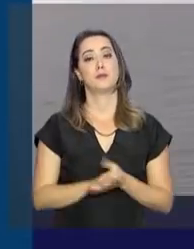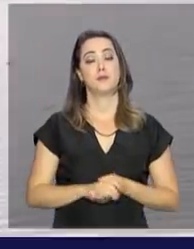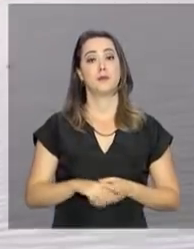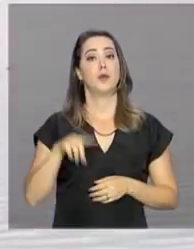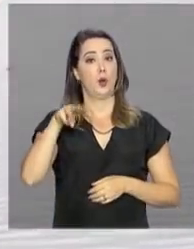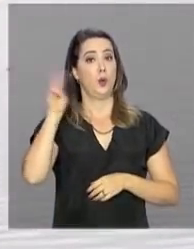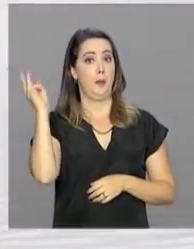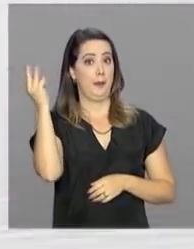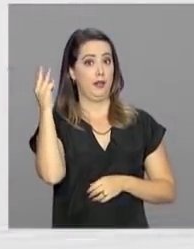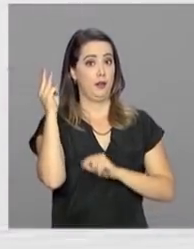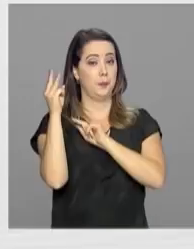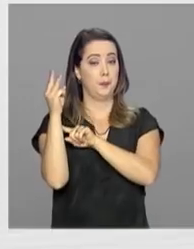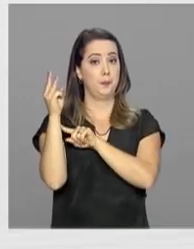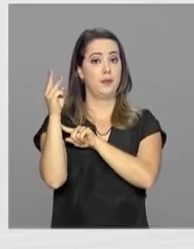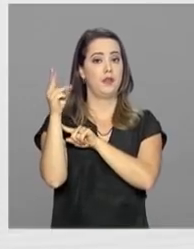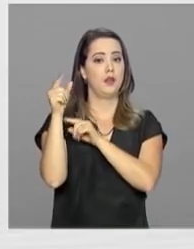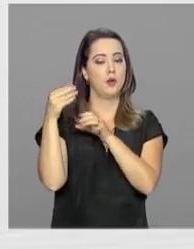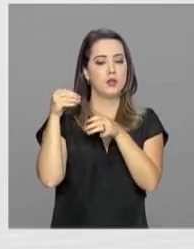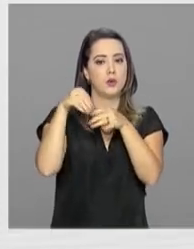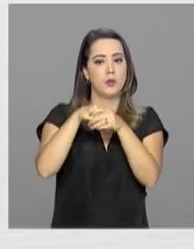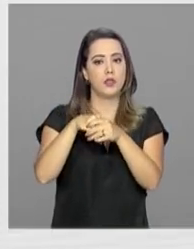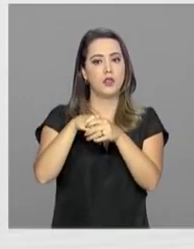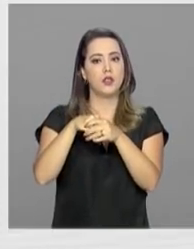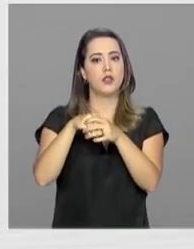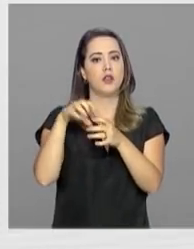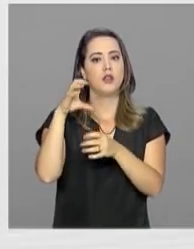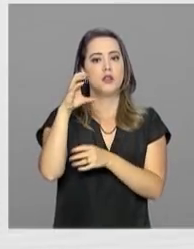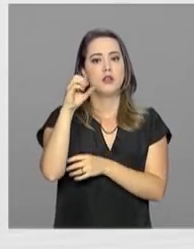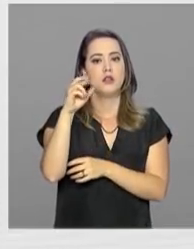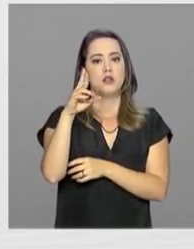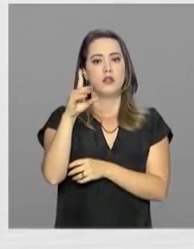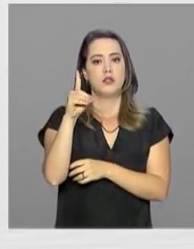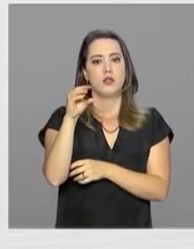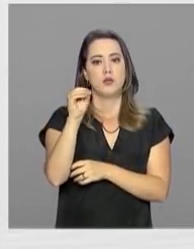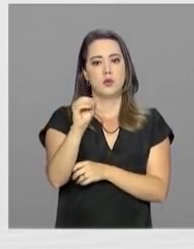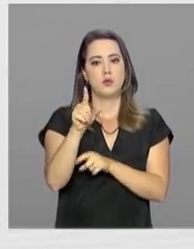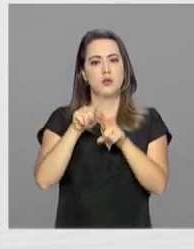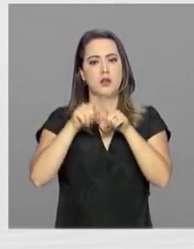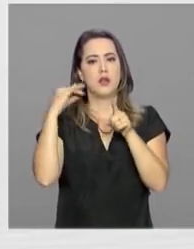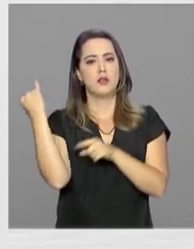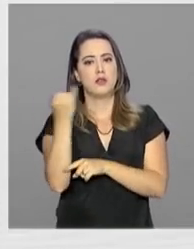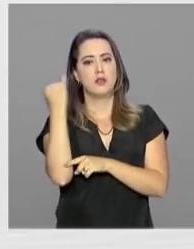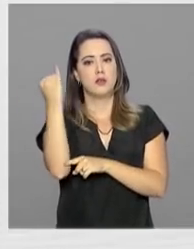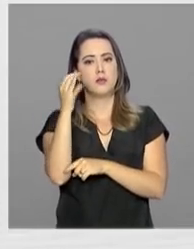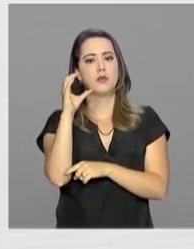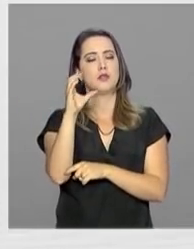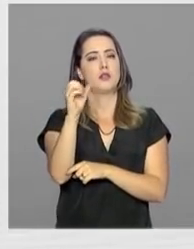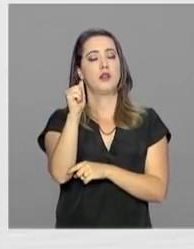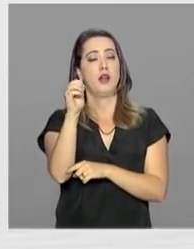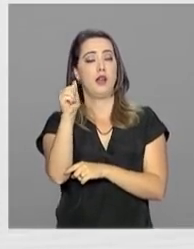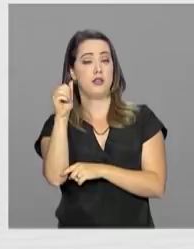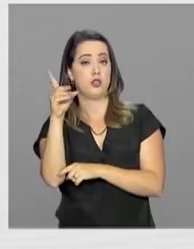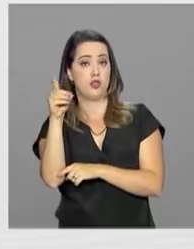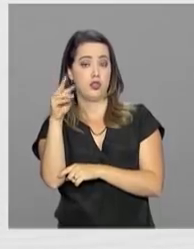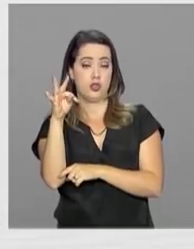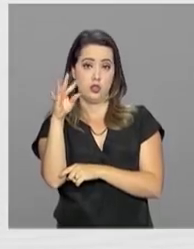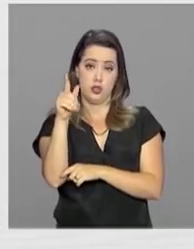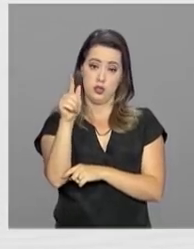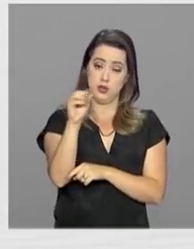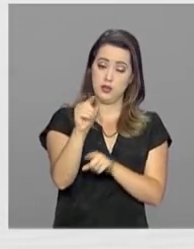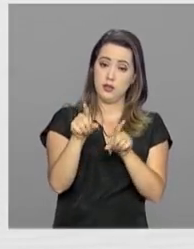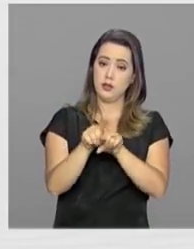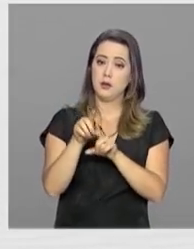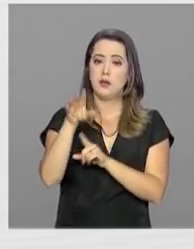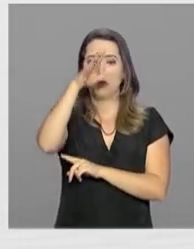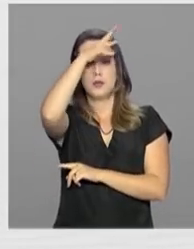Maranhenses estão inseridos dentro do cerrado, mas apresentam forte influência da Caatinga e da Amazônia. Com